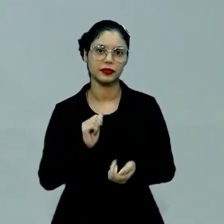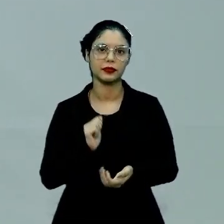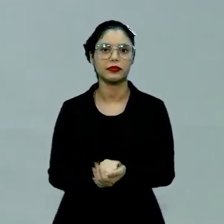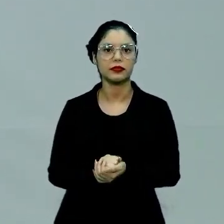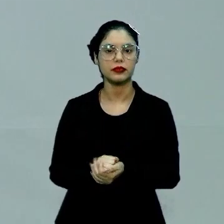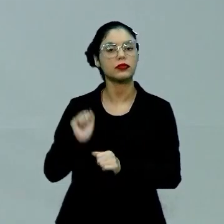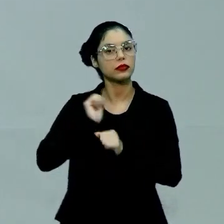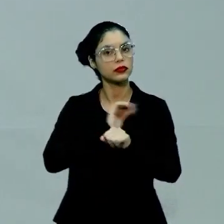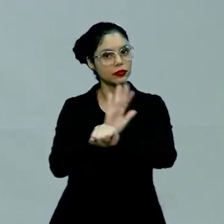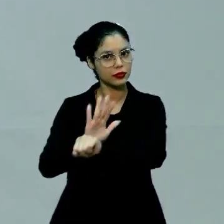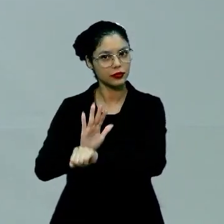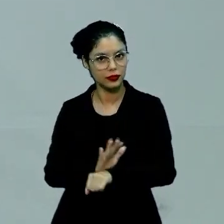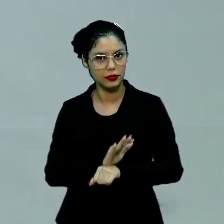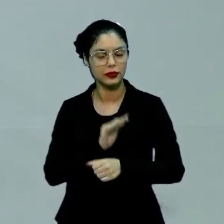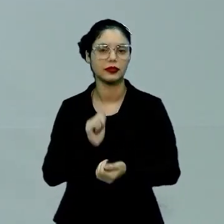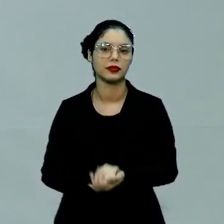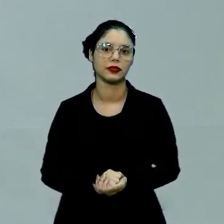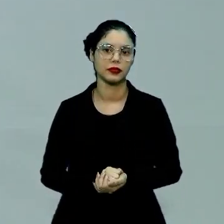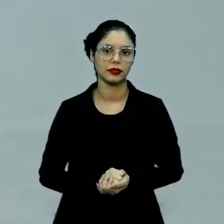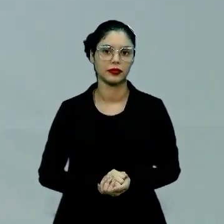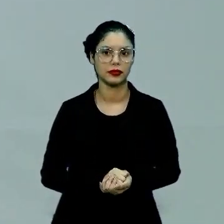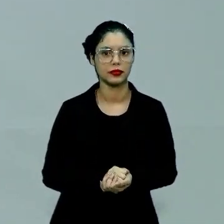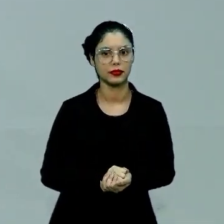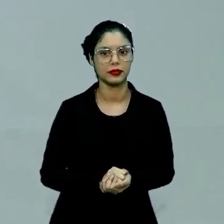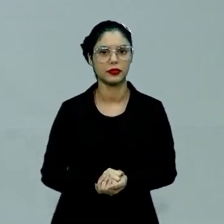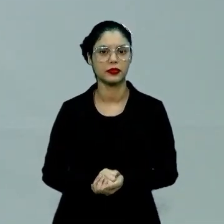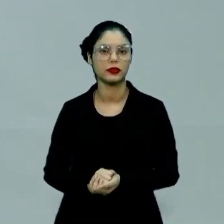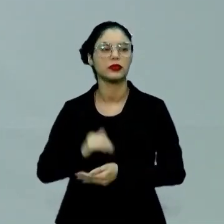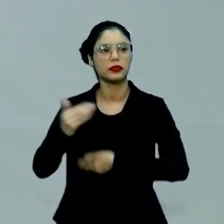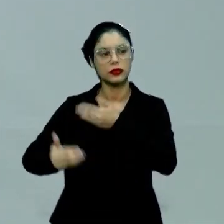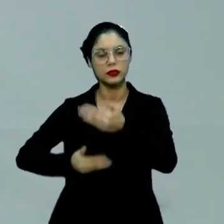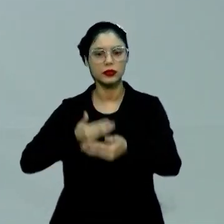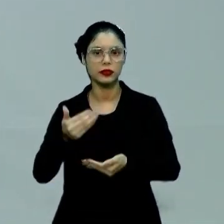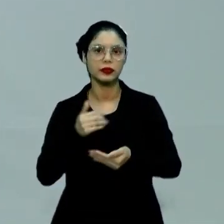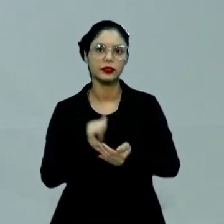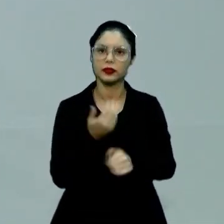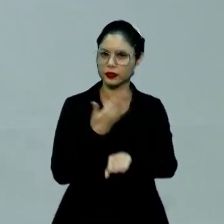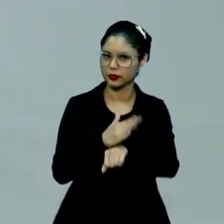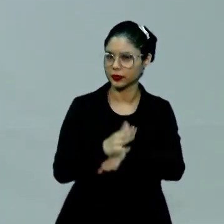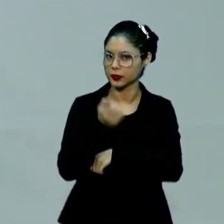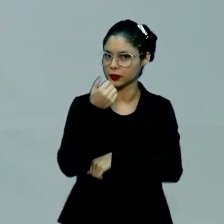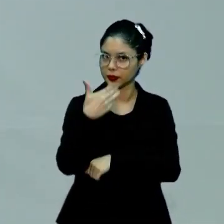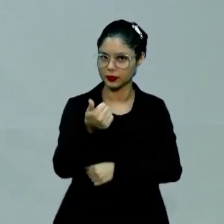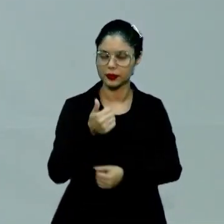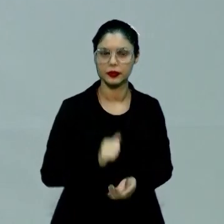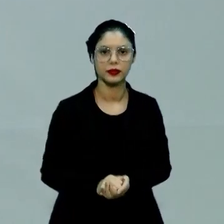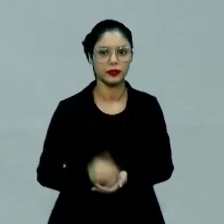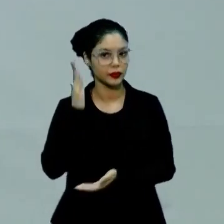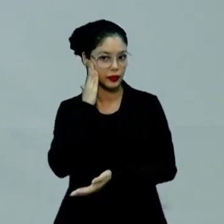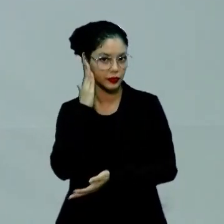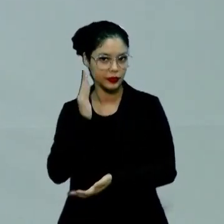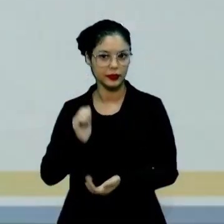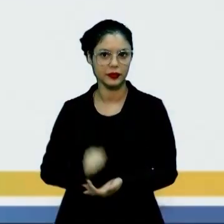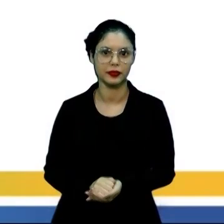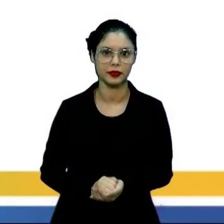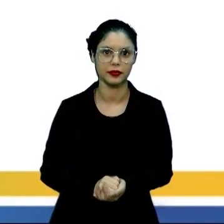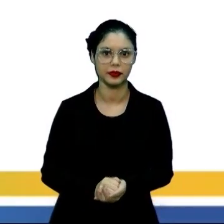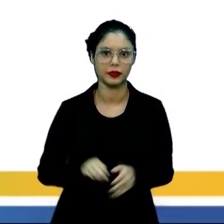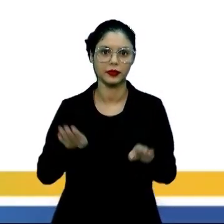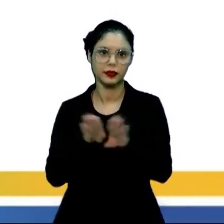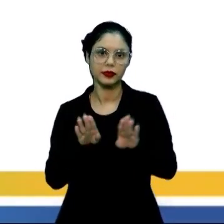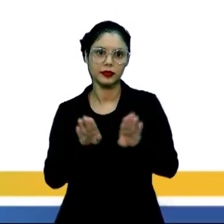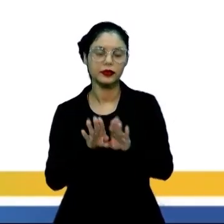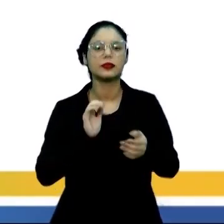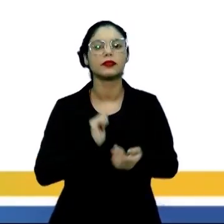instrumento, o mecanismo que eu vou utilizar para desenvolver essa prática. Tranquilo? Compreendido isso? A gente avança mais um pouquinho,